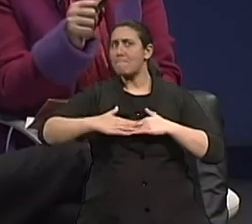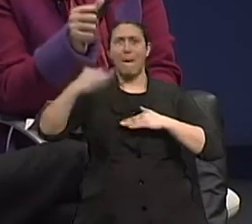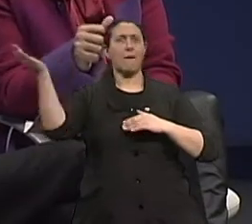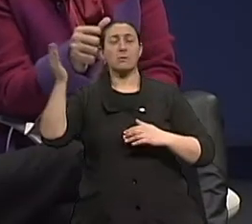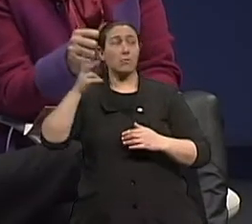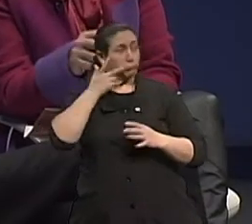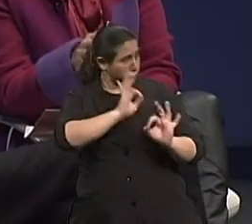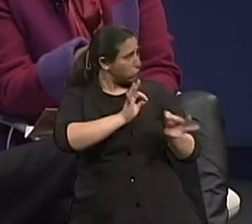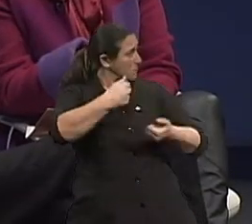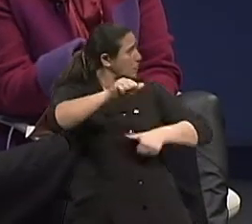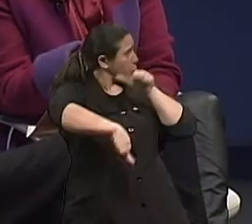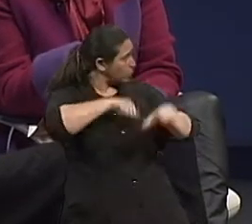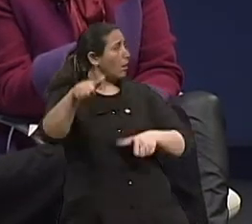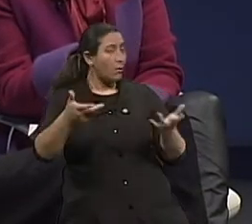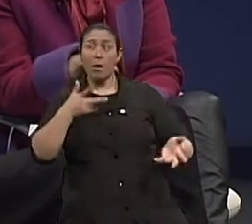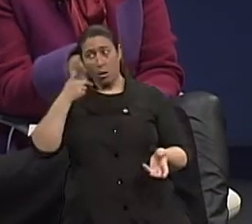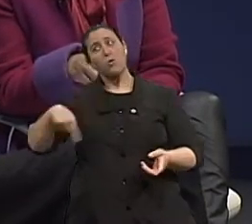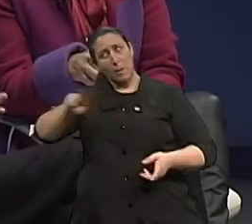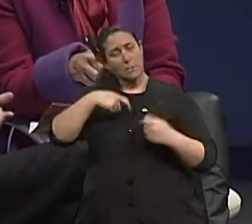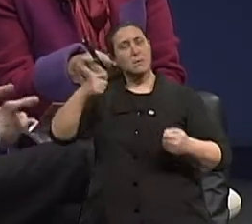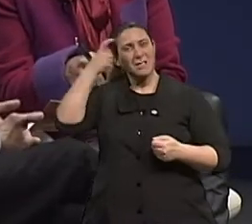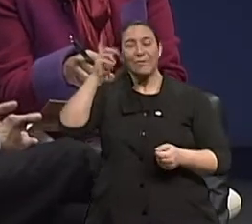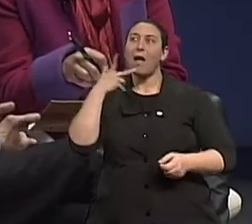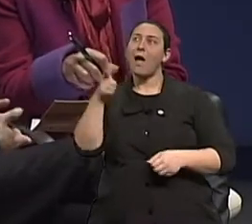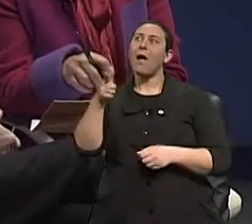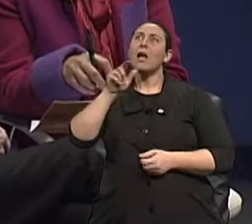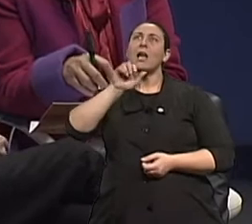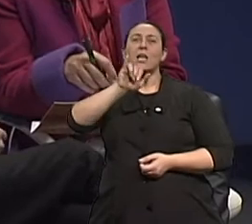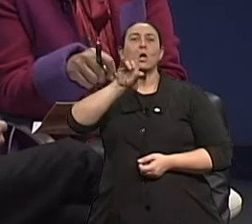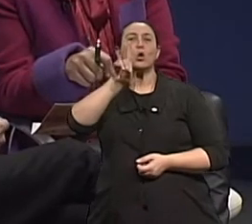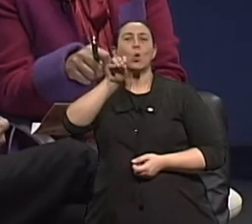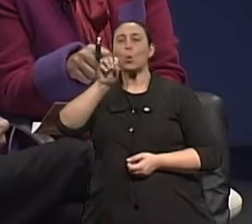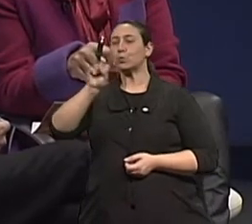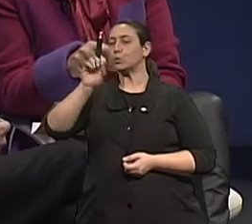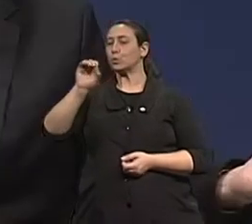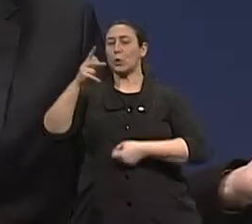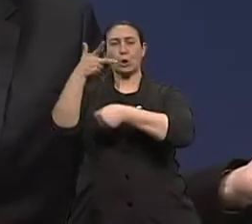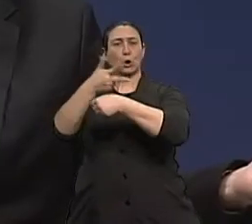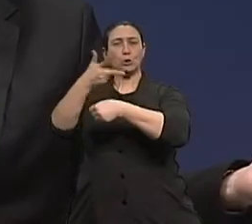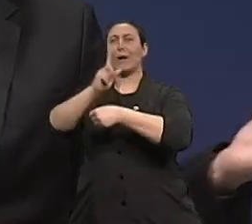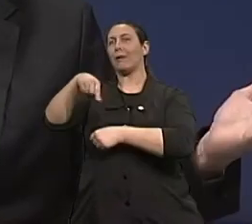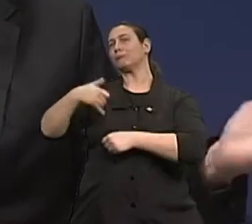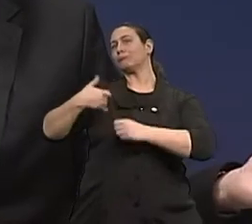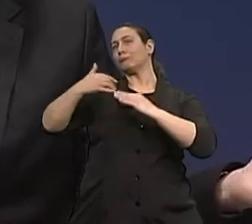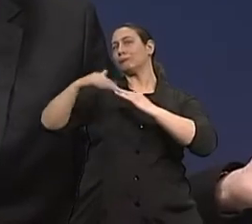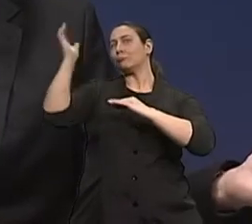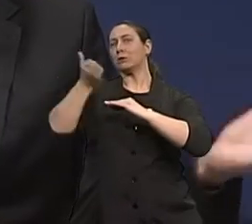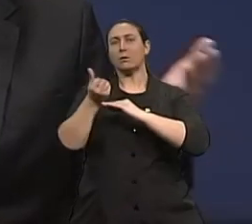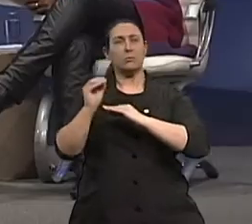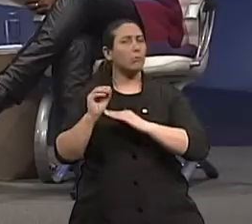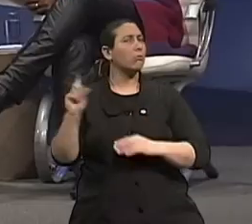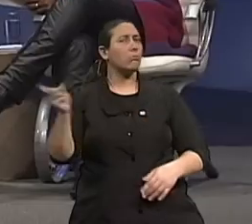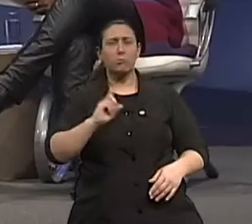mudar. Eu acho que gente tem que começar a repensar, de chamar o idoso alguém com 60. Eu vou parabenizar, eu também vou parabenizar o teu esposo